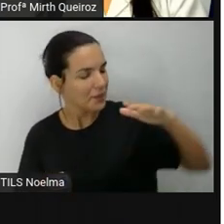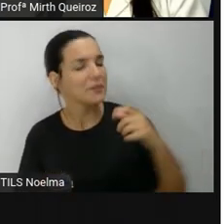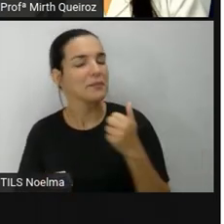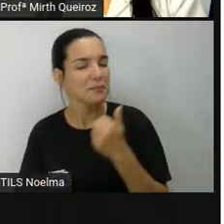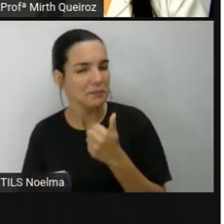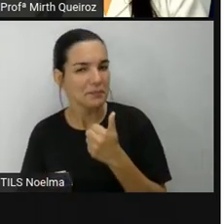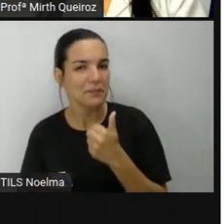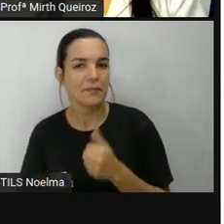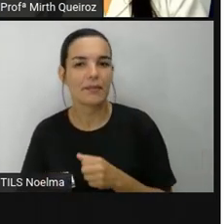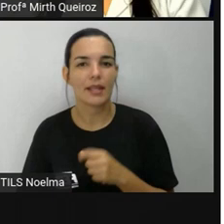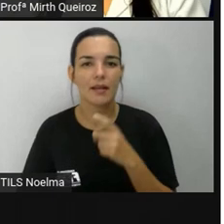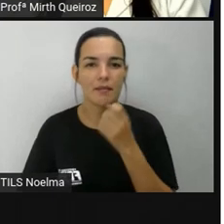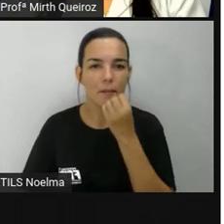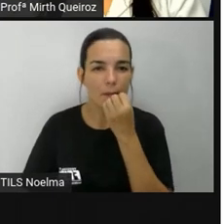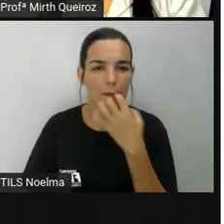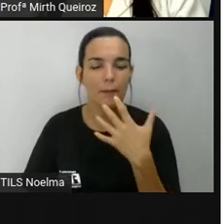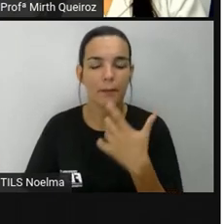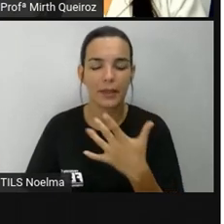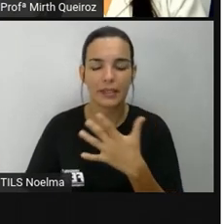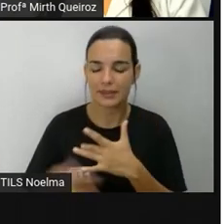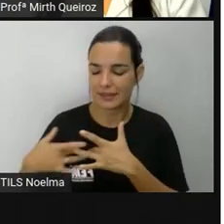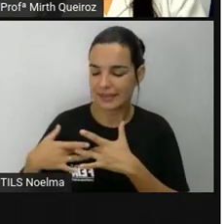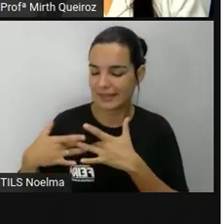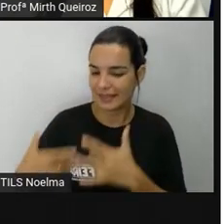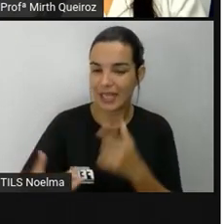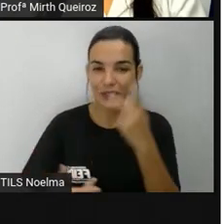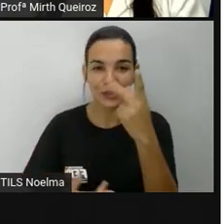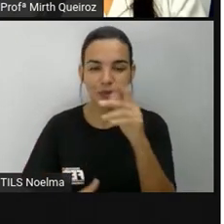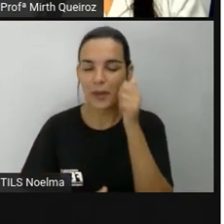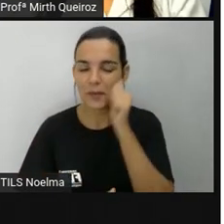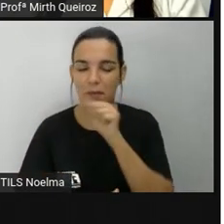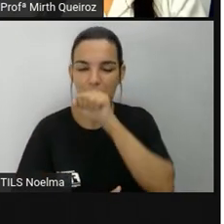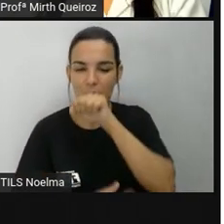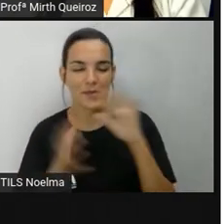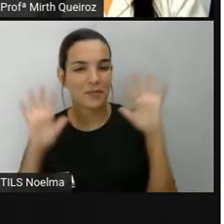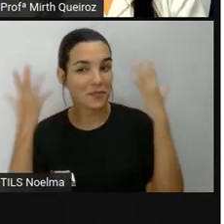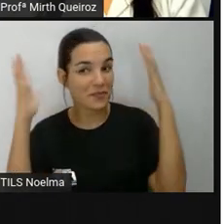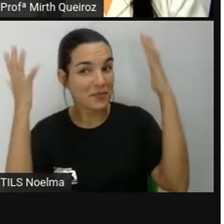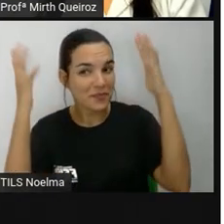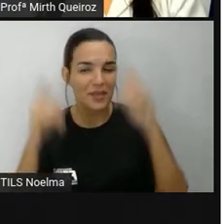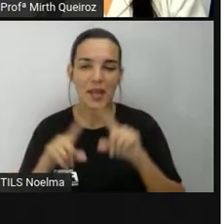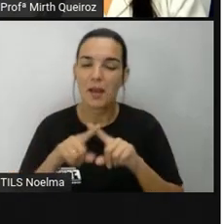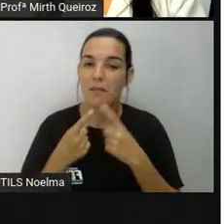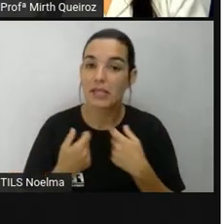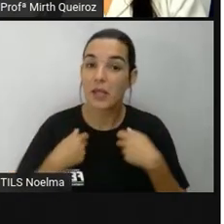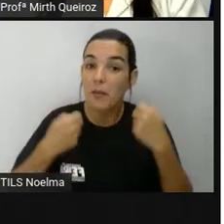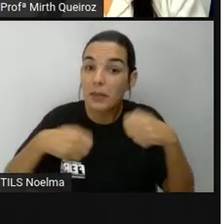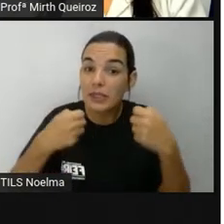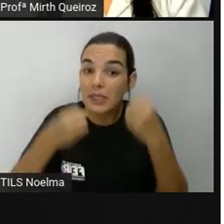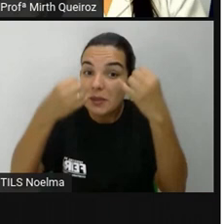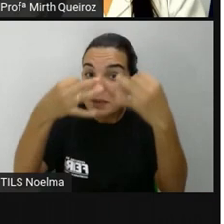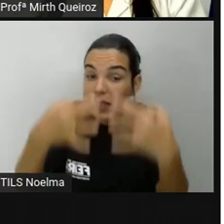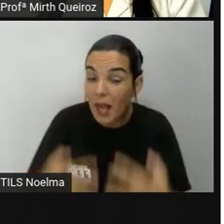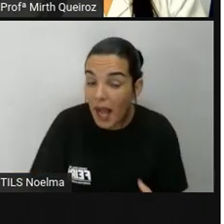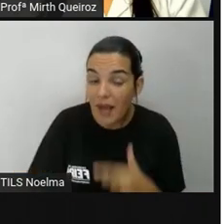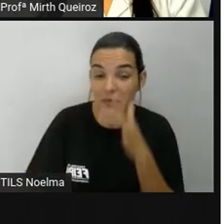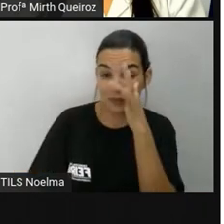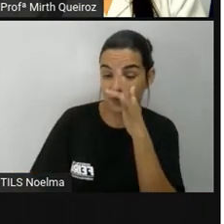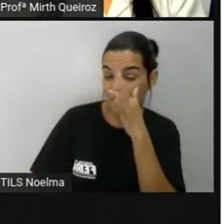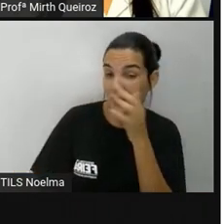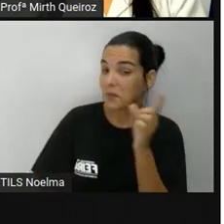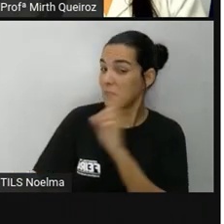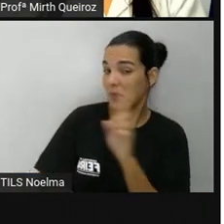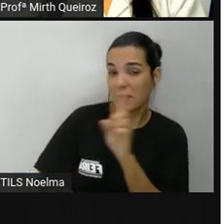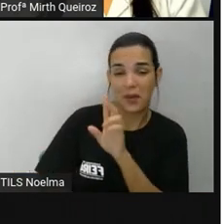para a sua mãe ficar contente. Mas devo lhe contar que esse nome não corresponde a uma planta.